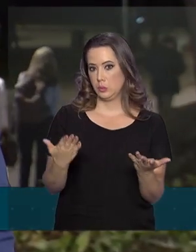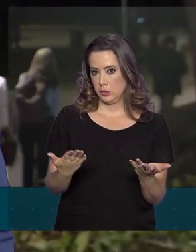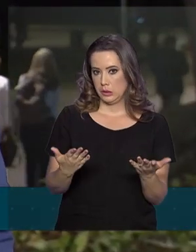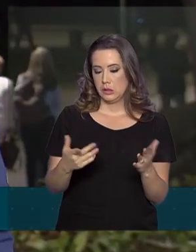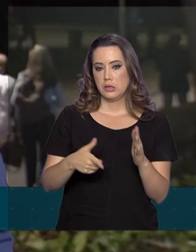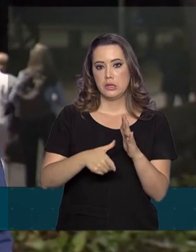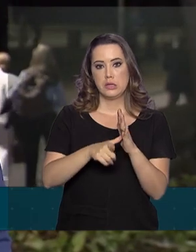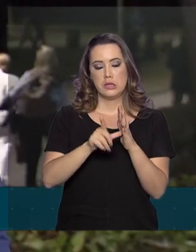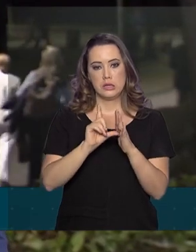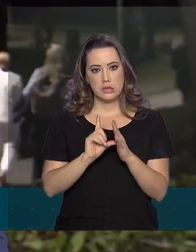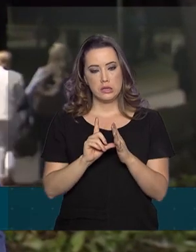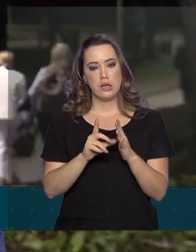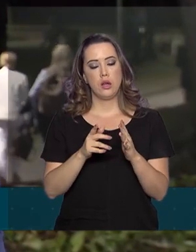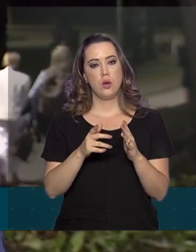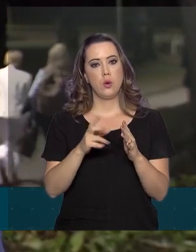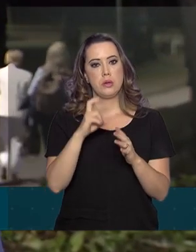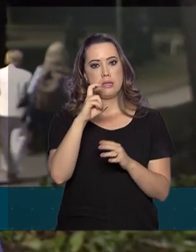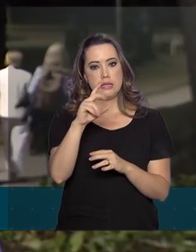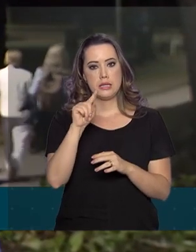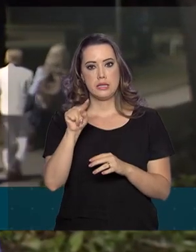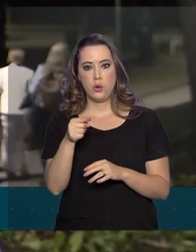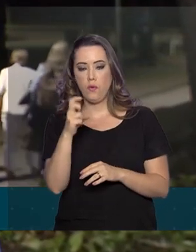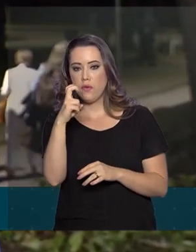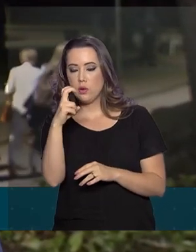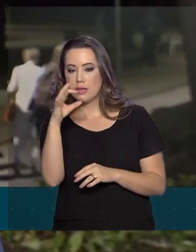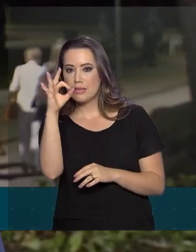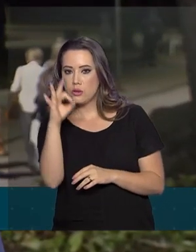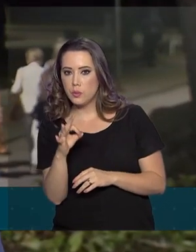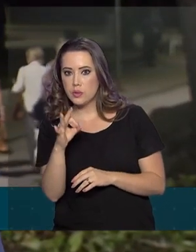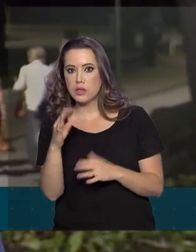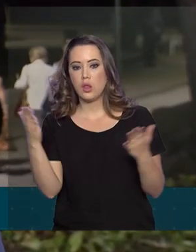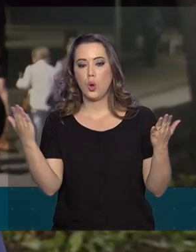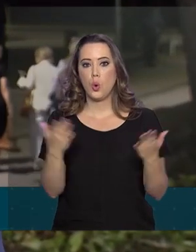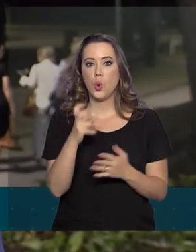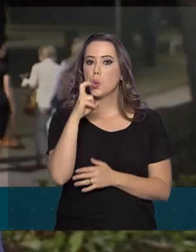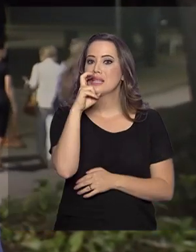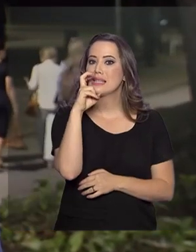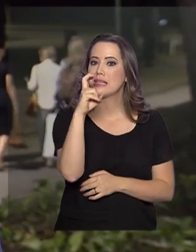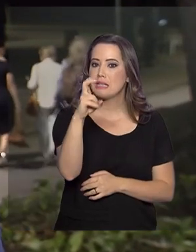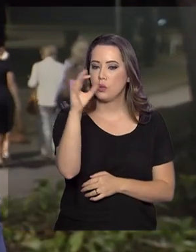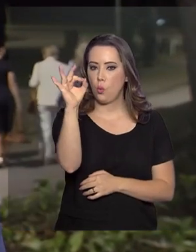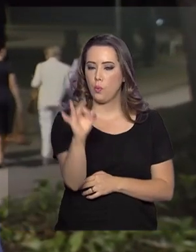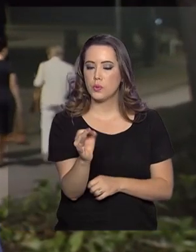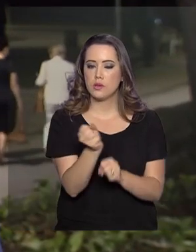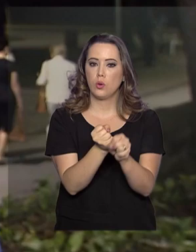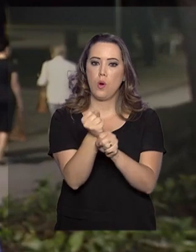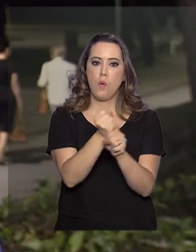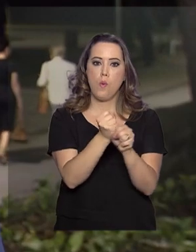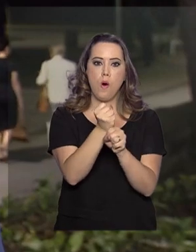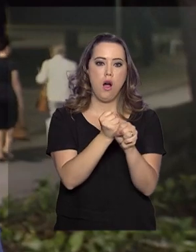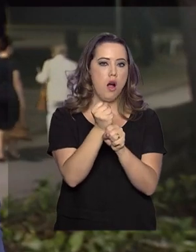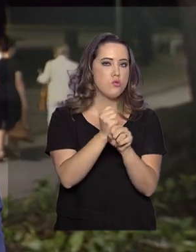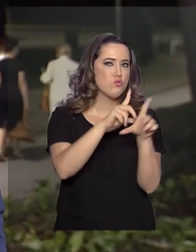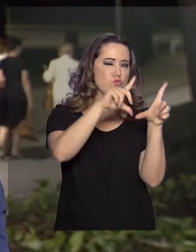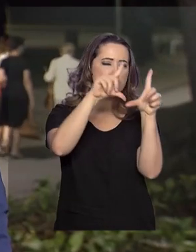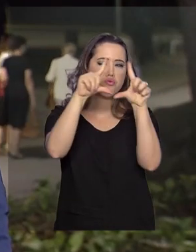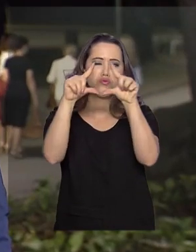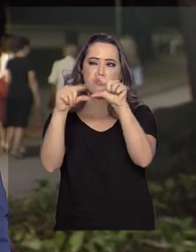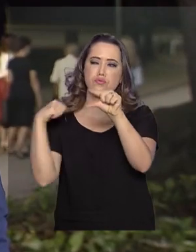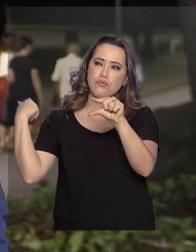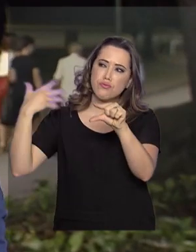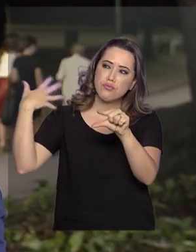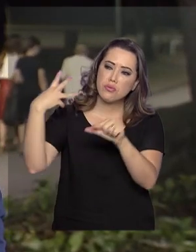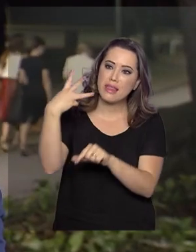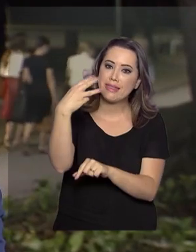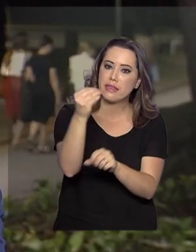5,5% para 5% ao ano, um menor patamar em três décadas. Segundo o Copom, a redução da